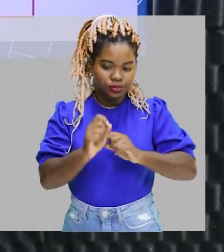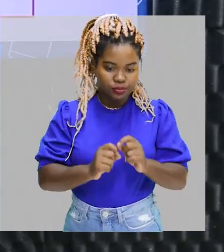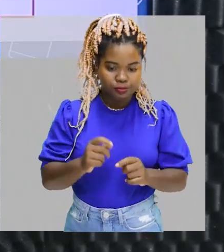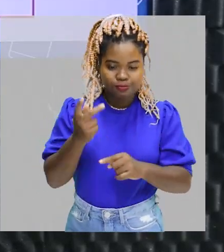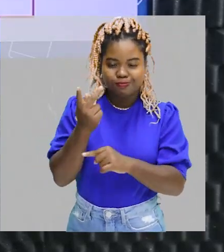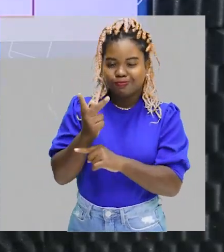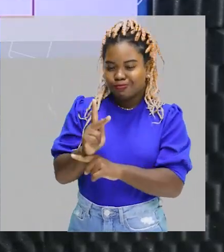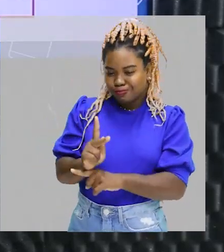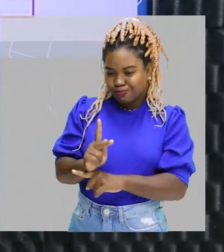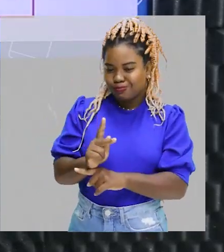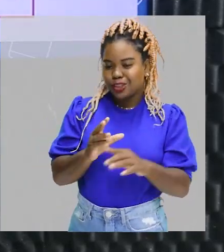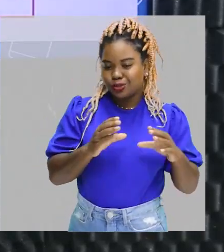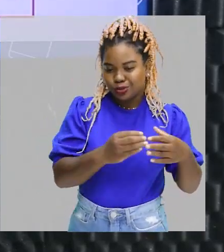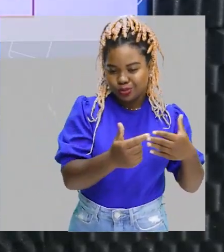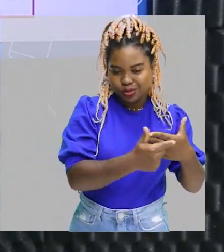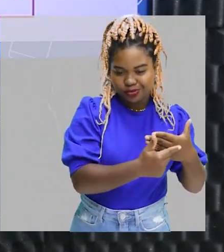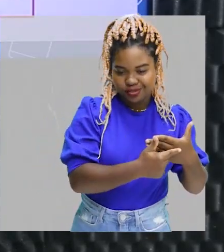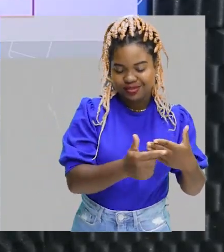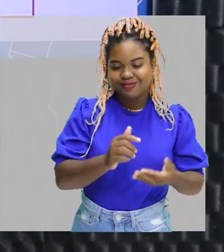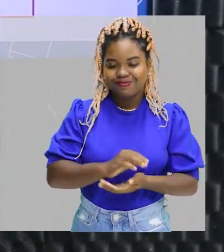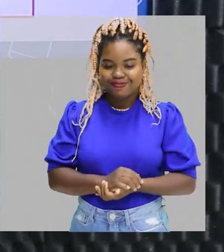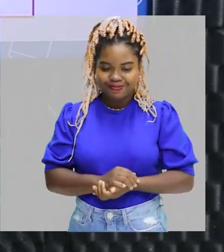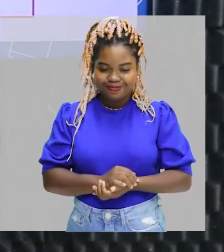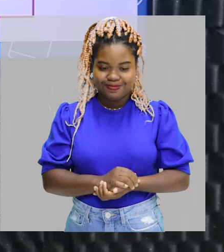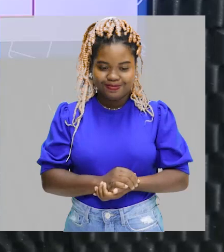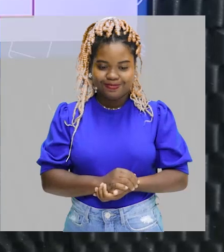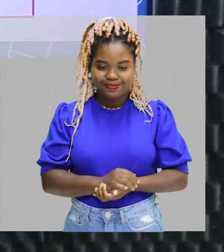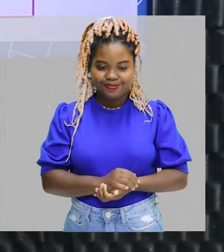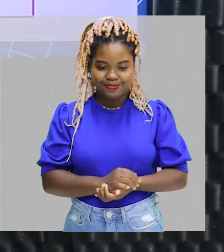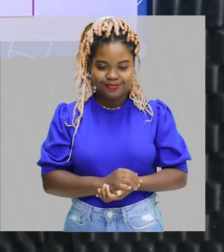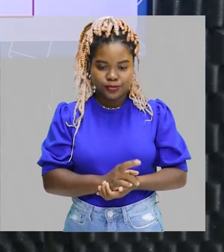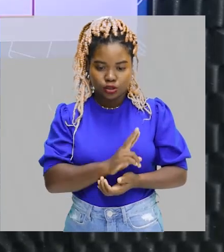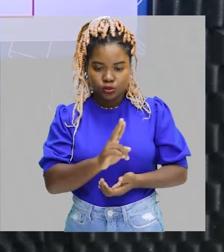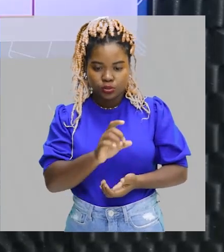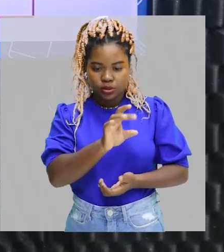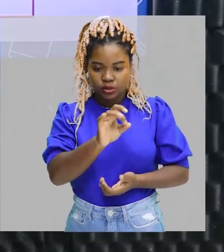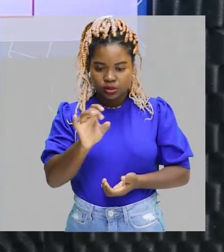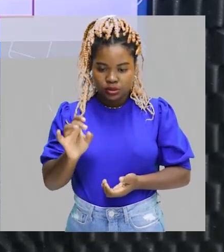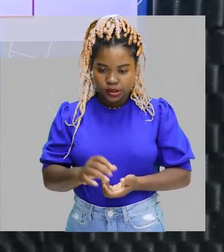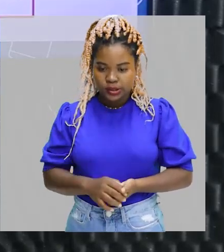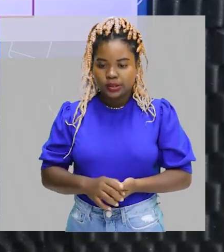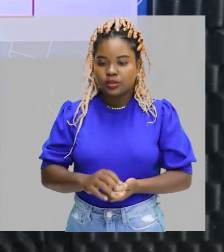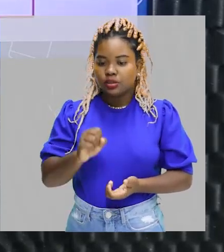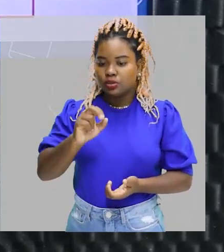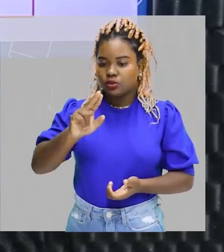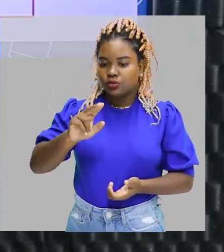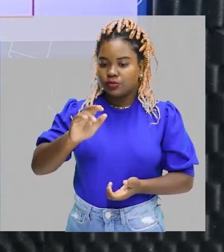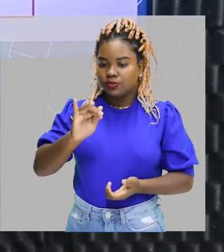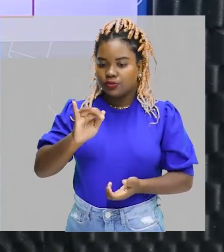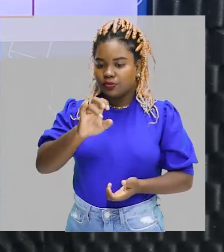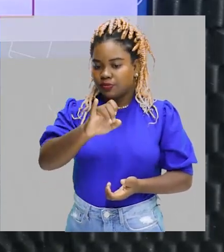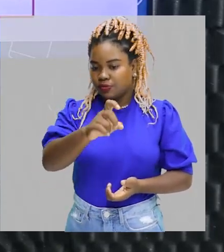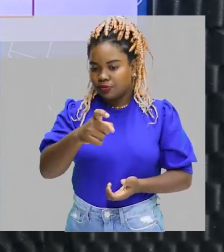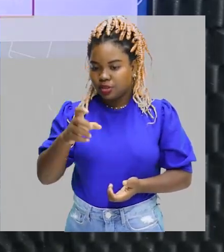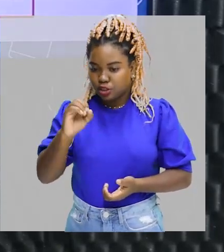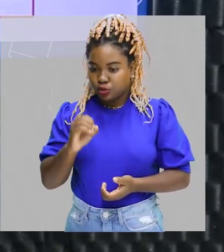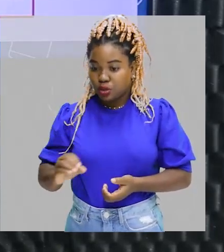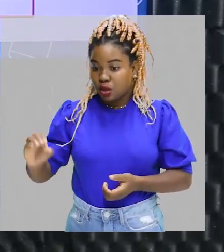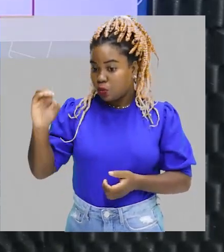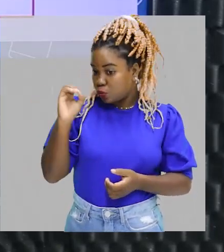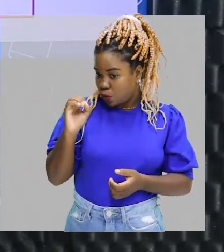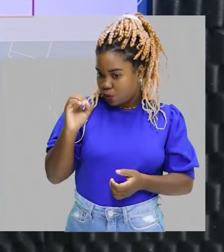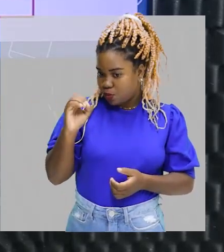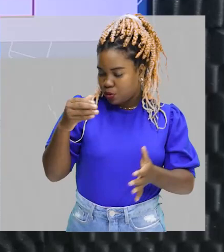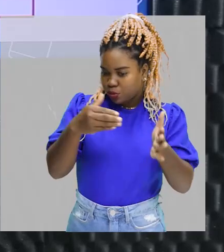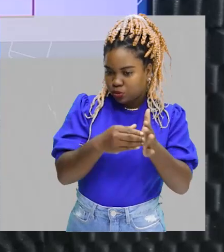hidrocarboneto. A nomenclatura de um hidrocarboneto, o sufixo utilizado é o O, ou seja,